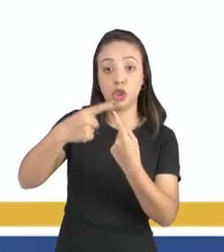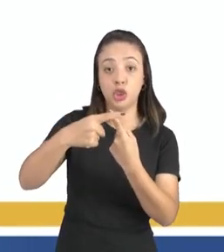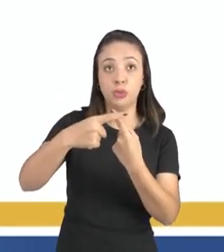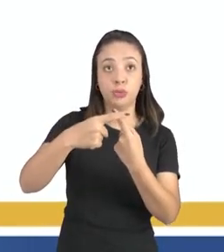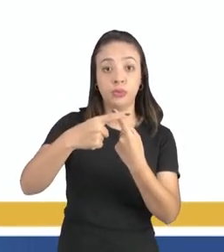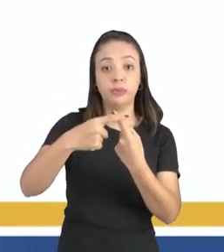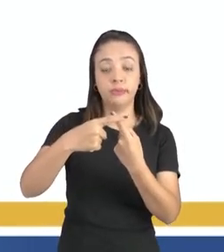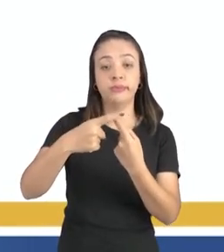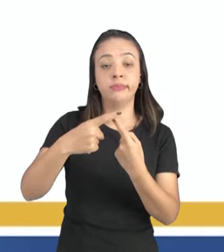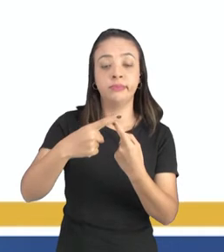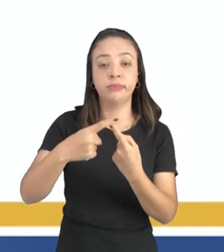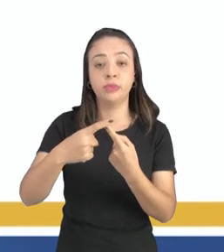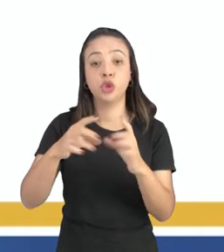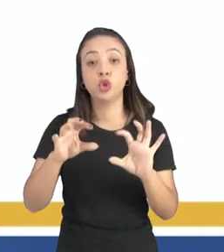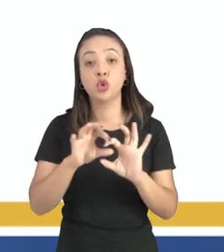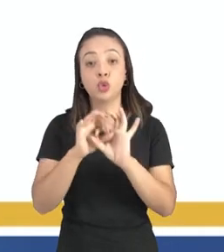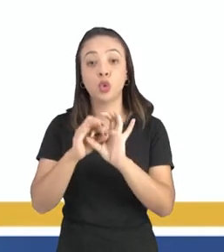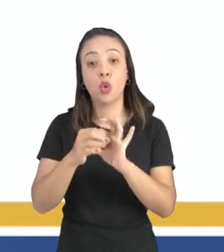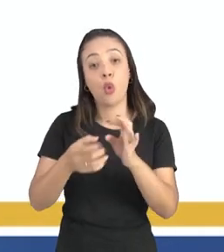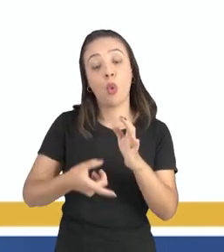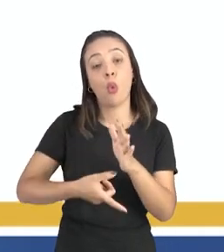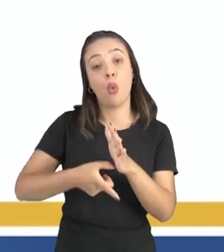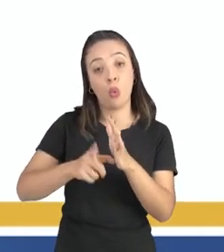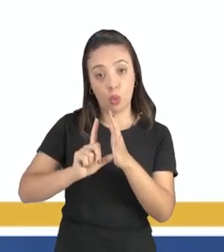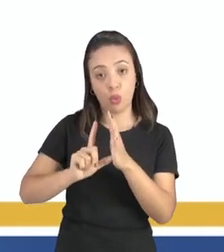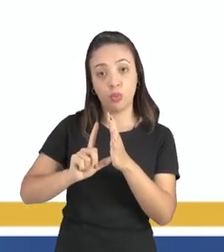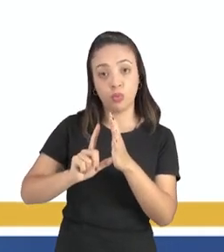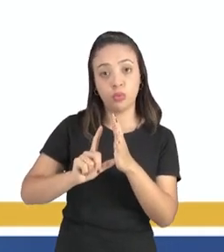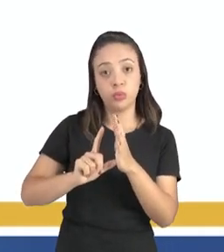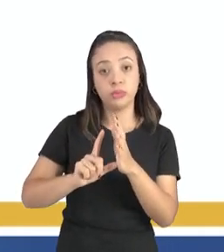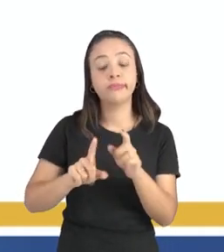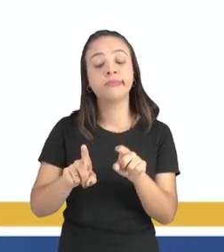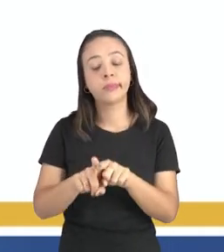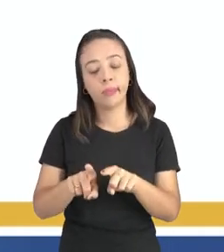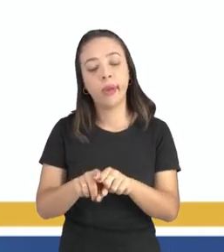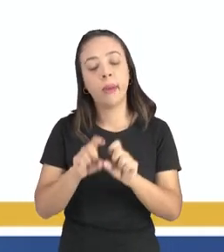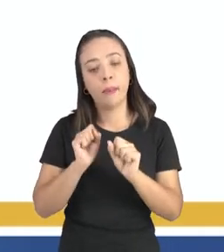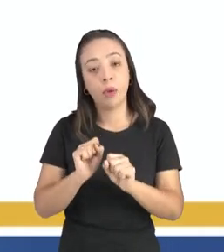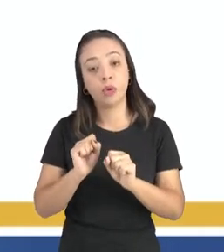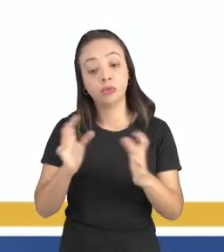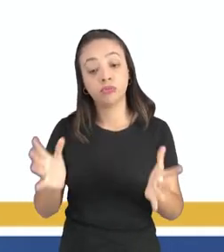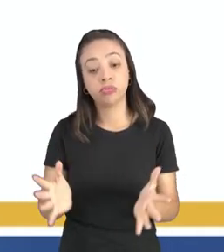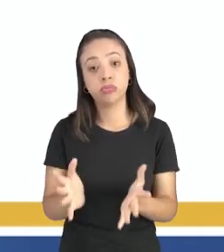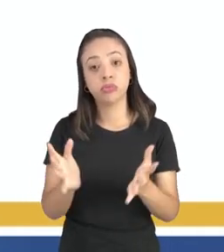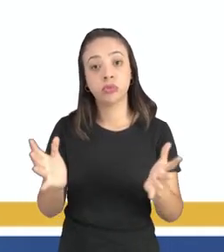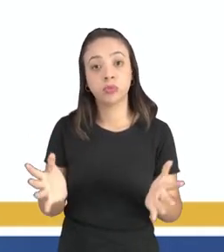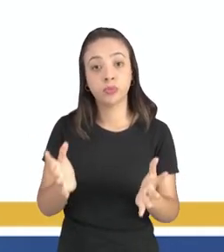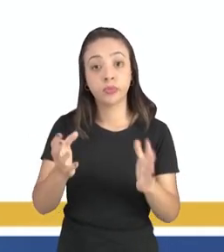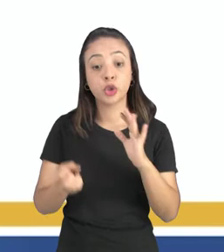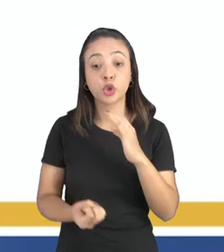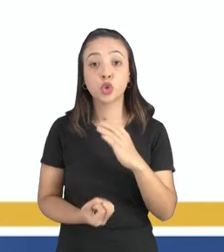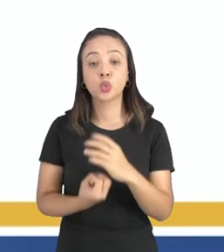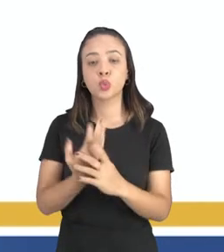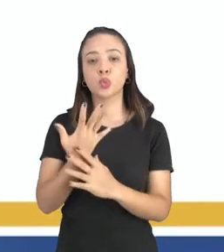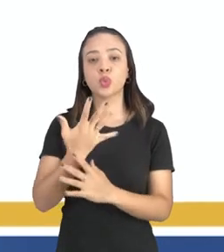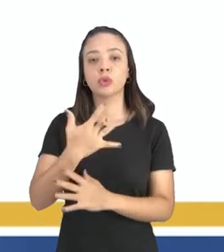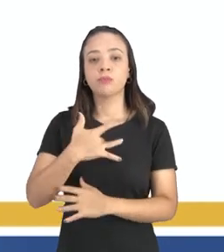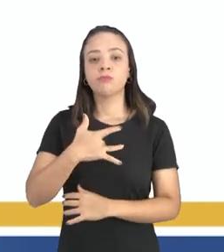com a micro bactéria a tuberculose eles também podem ser agentes patogênicos